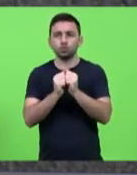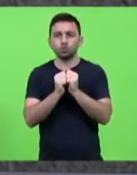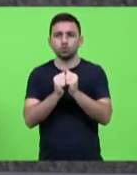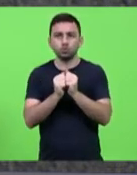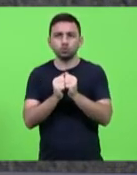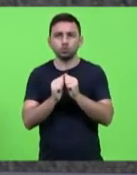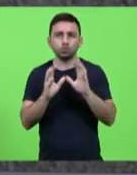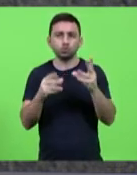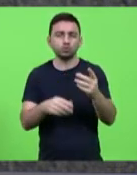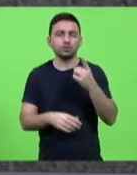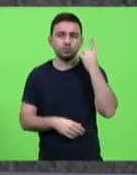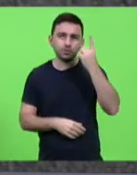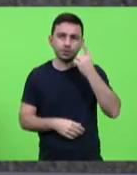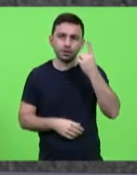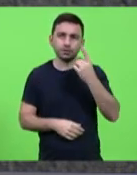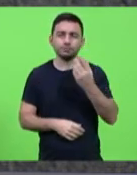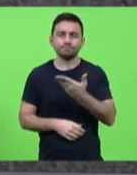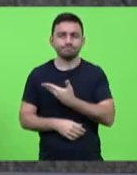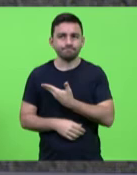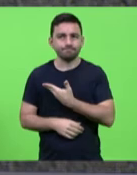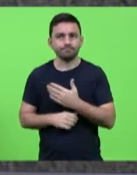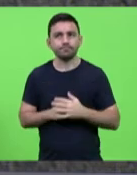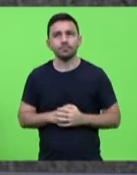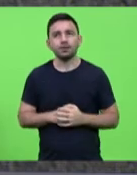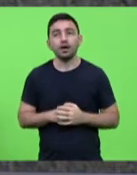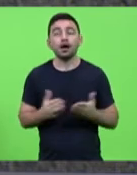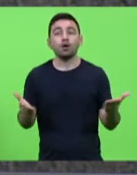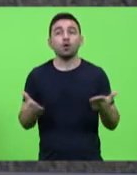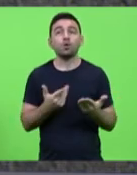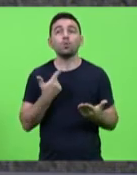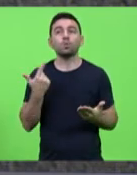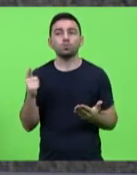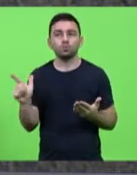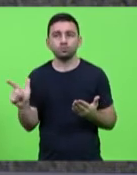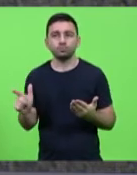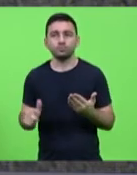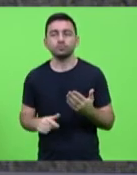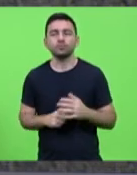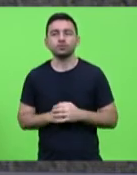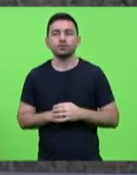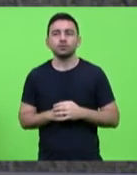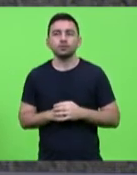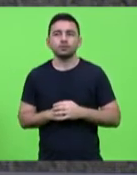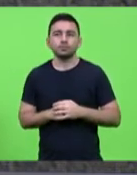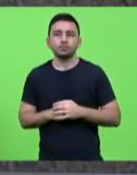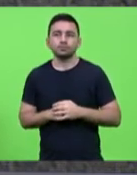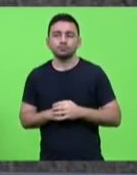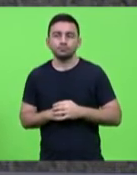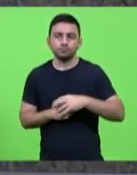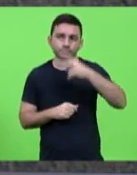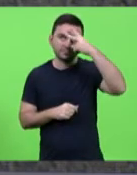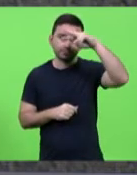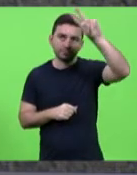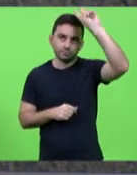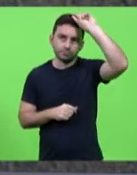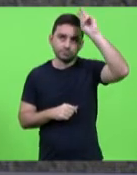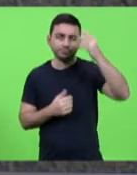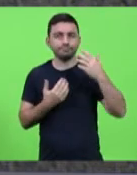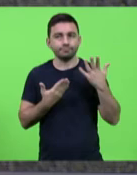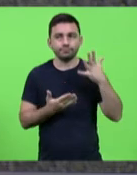colegas deputados e deputadas e eu passo agora a palavra ao meu colega deputado Vicente Caropreso para sua